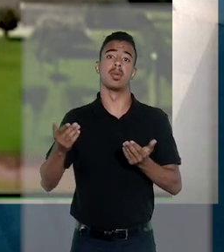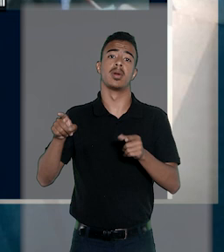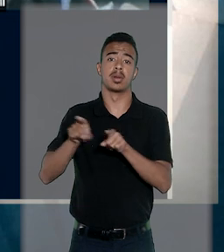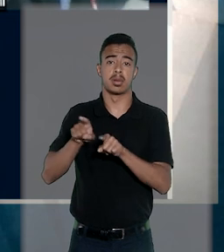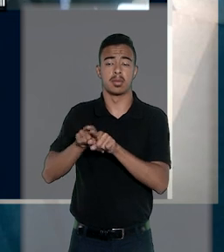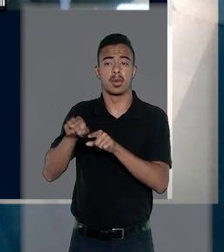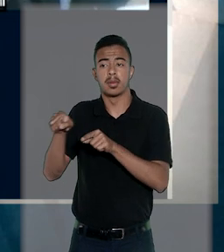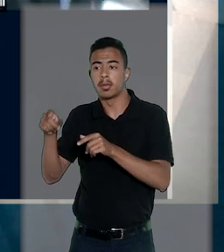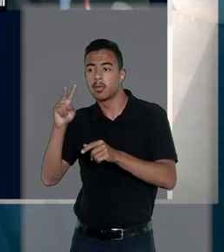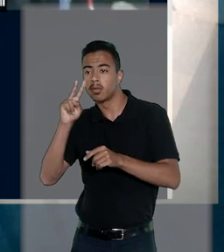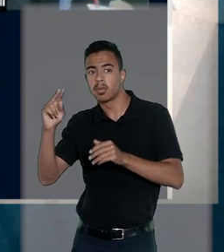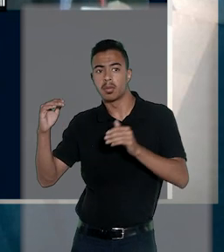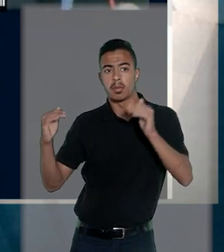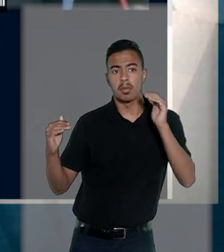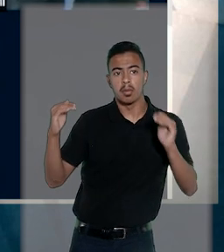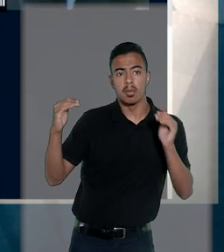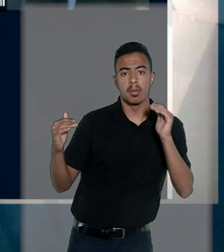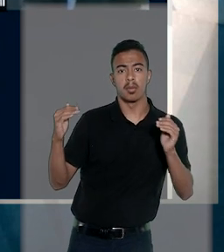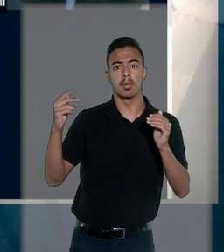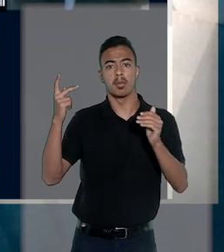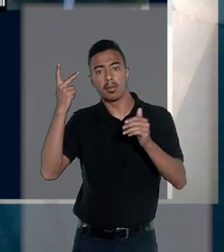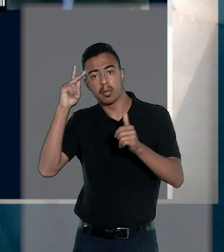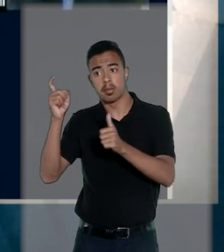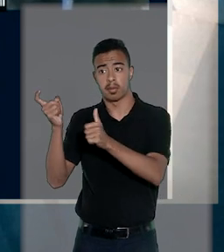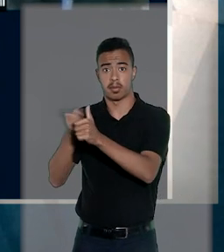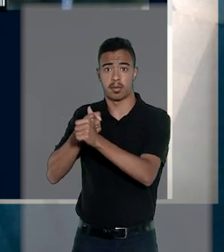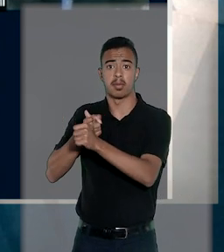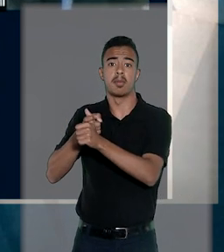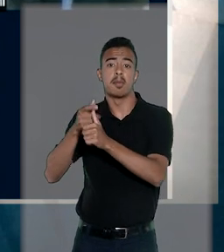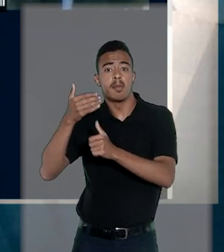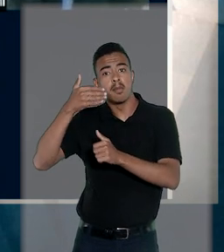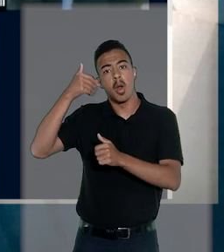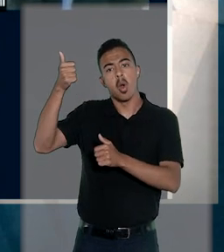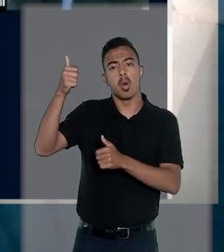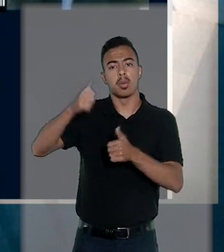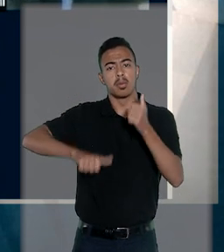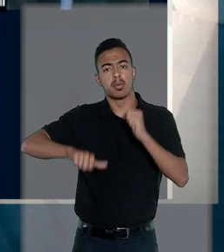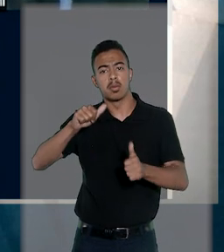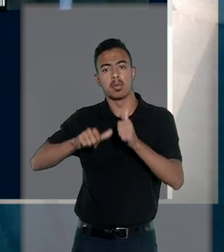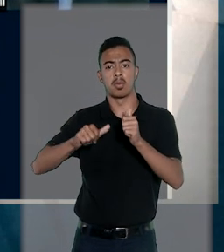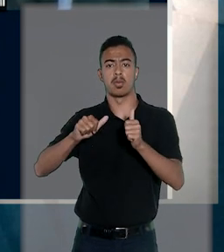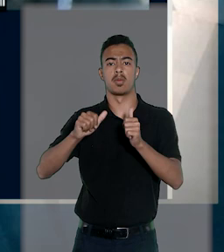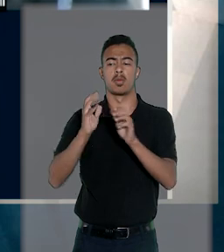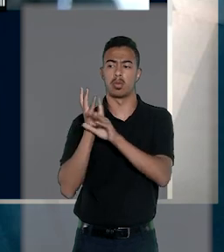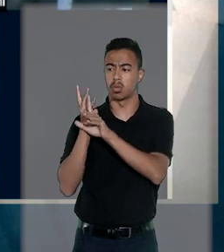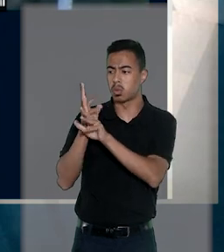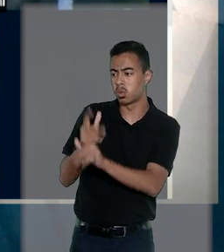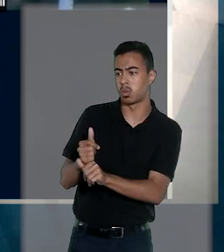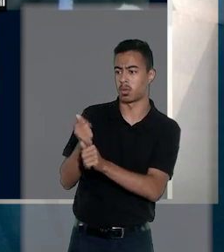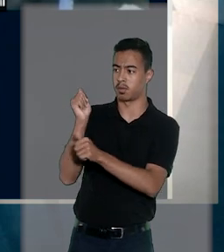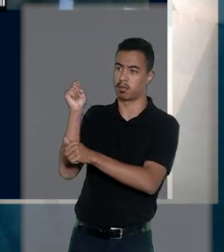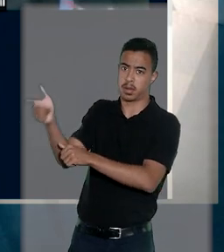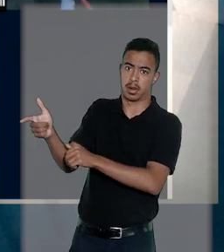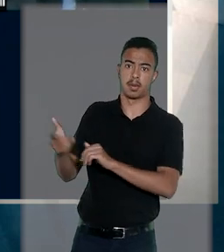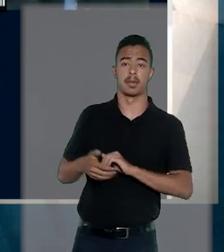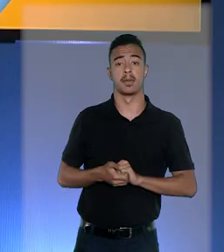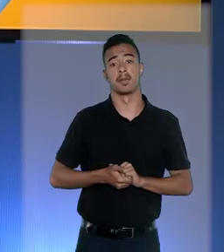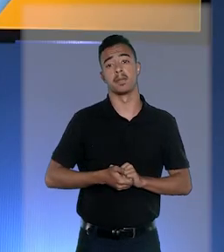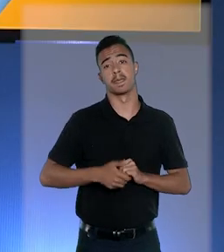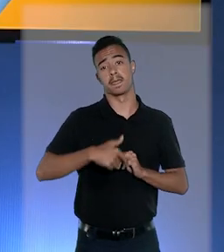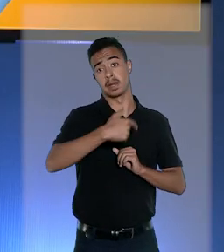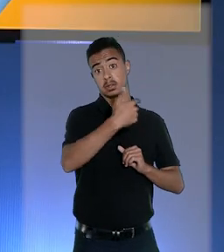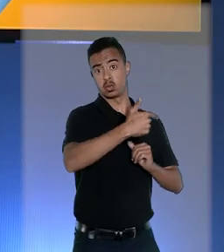credor, refletindo o mero parâmetro de indenização para melhor apuração do cálculo do valor a ser ressarcido.